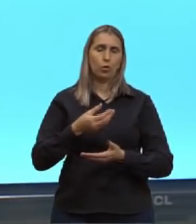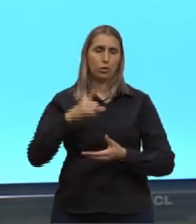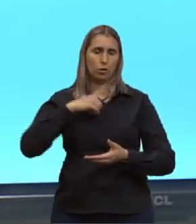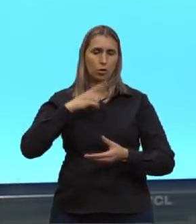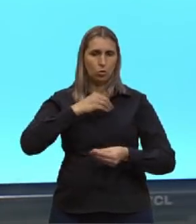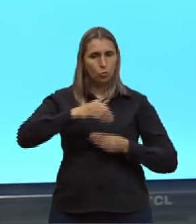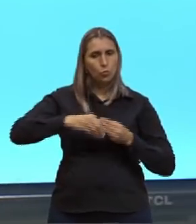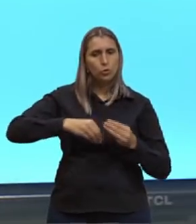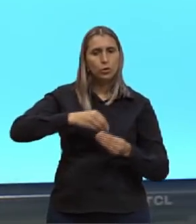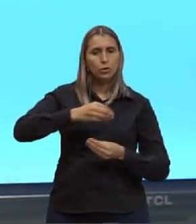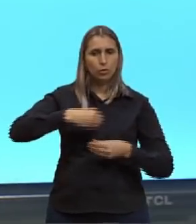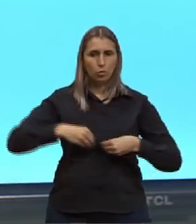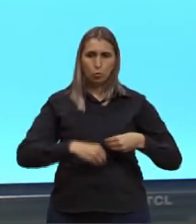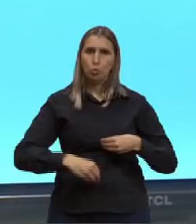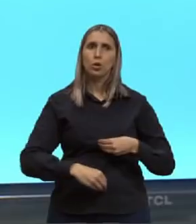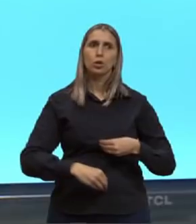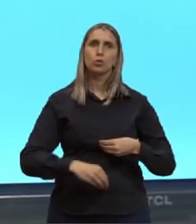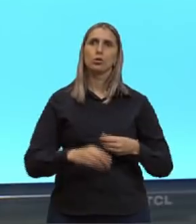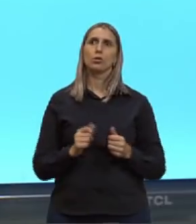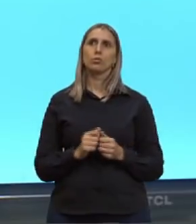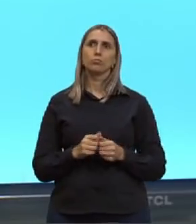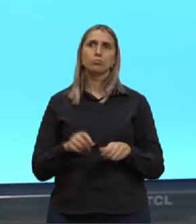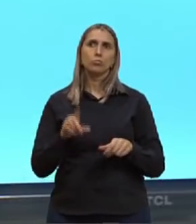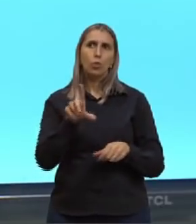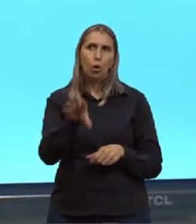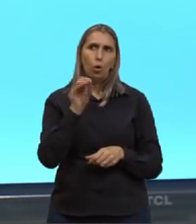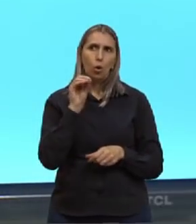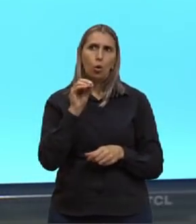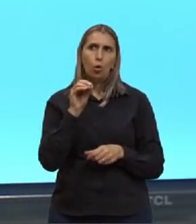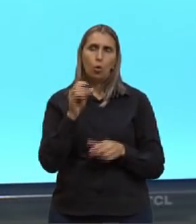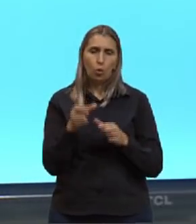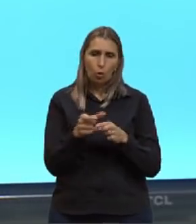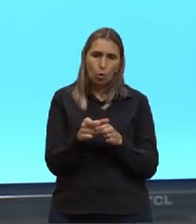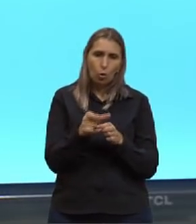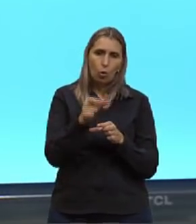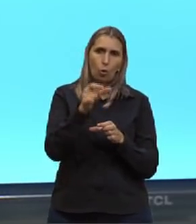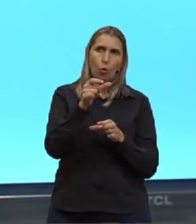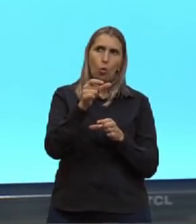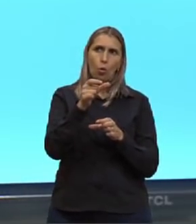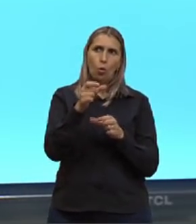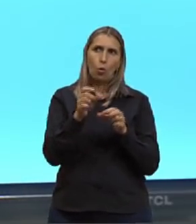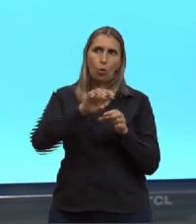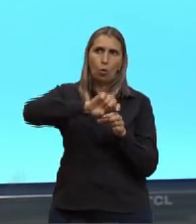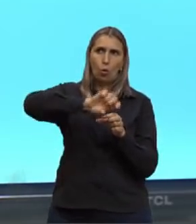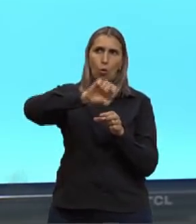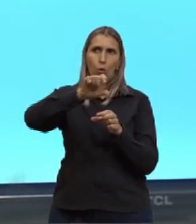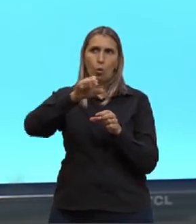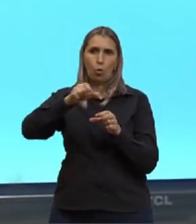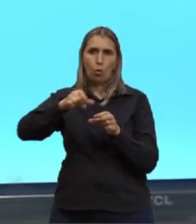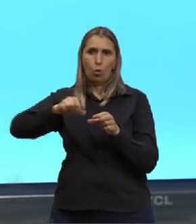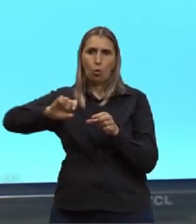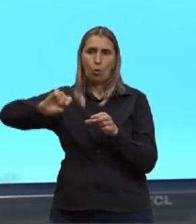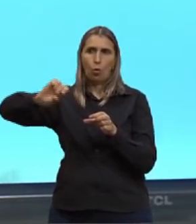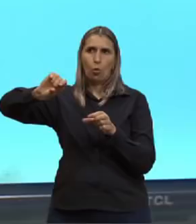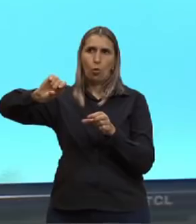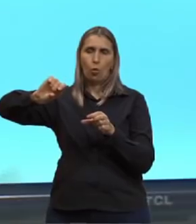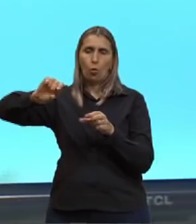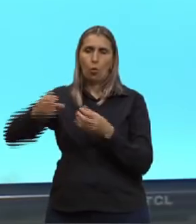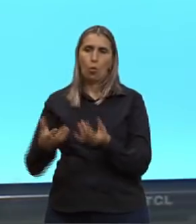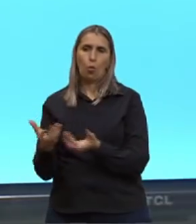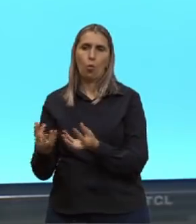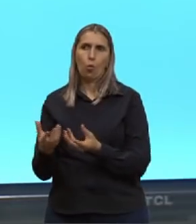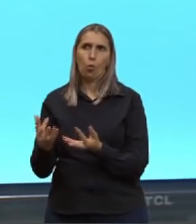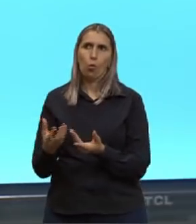substâncias nutritivas. E aí, ele pegou o gargalo e fez uma curva, esquentou e fez uma